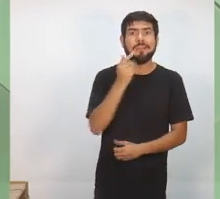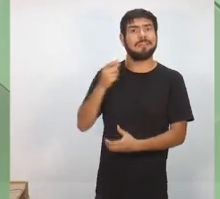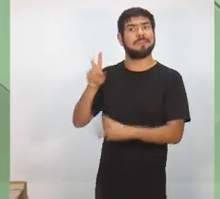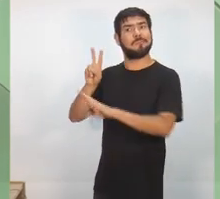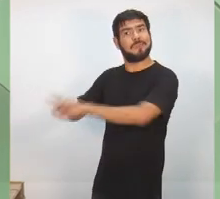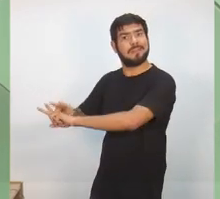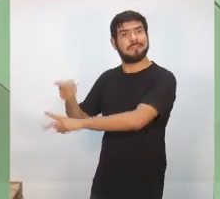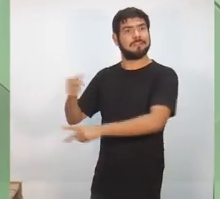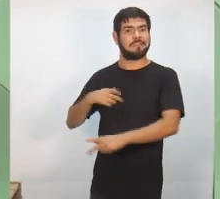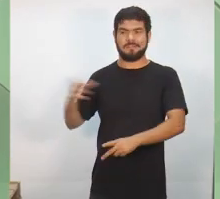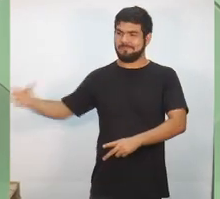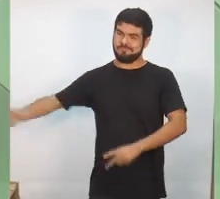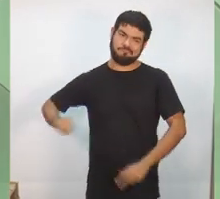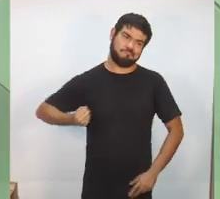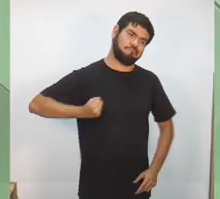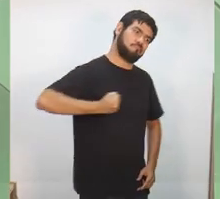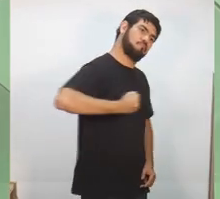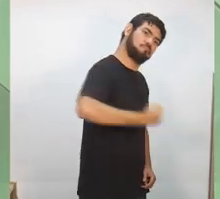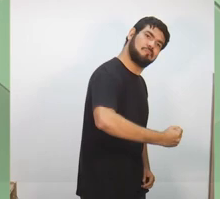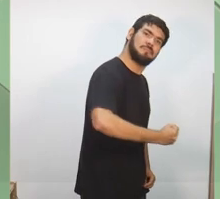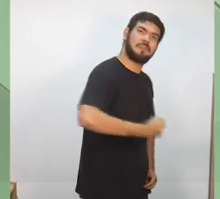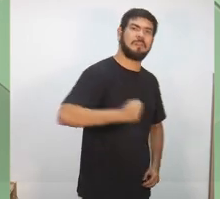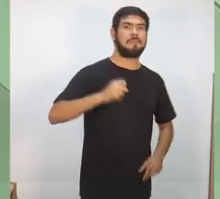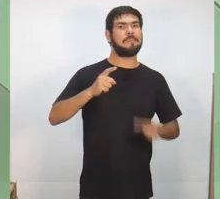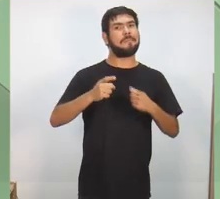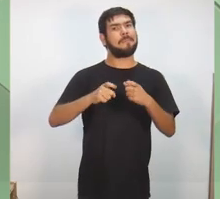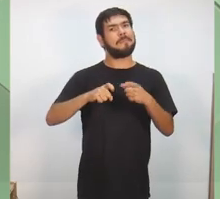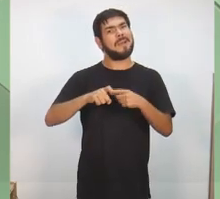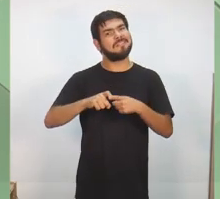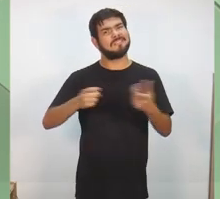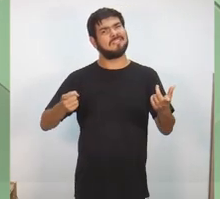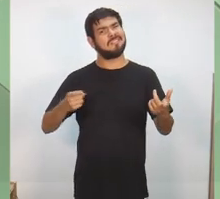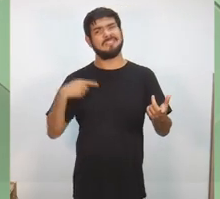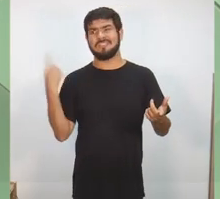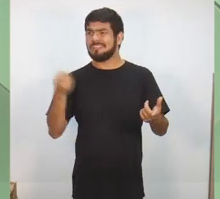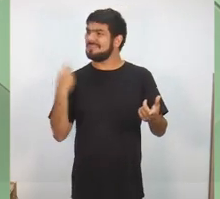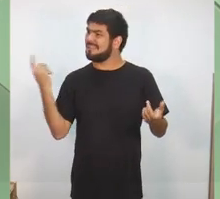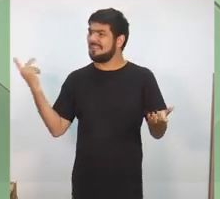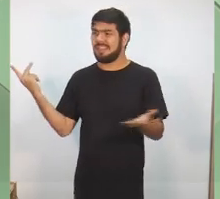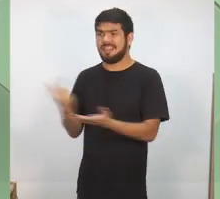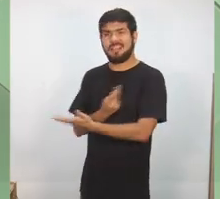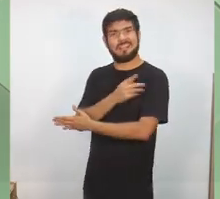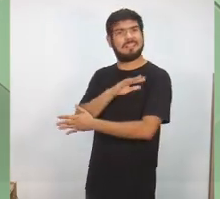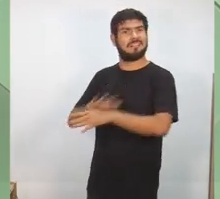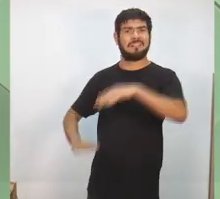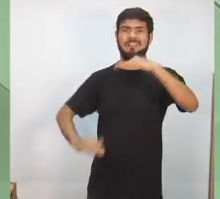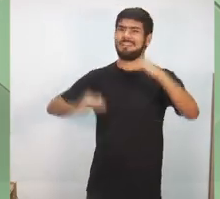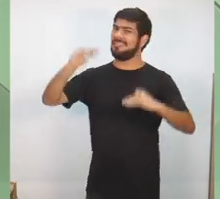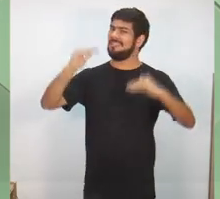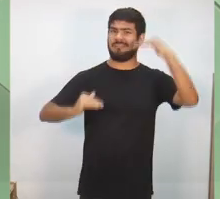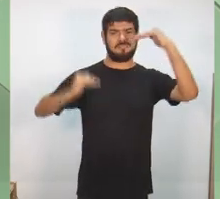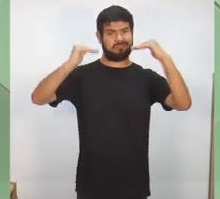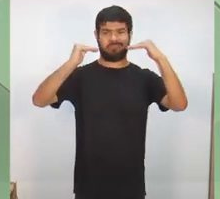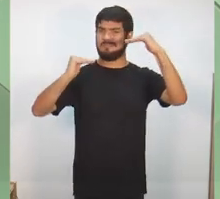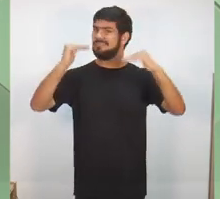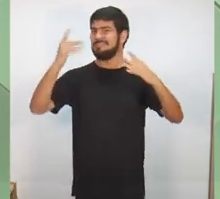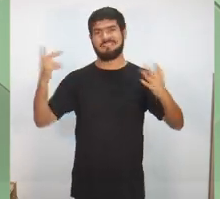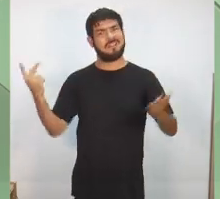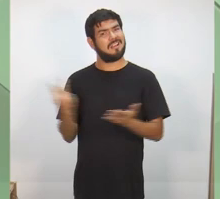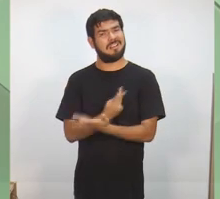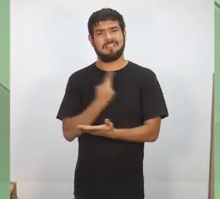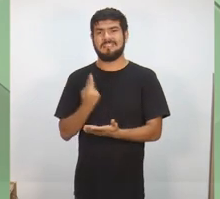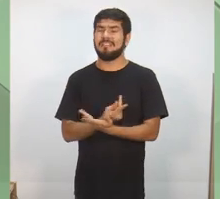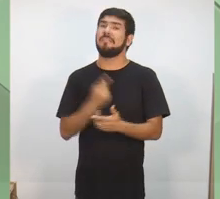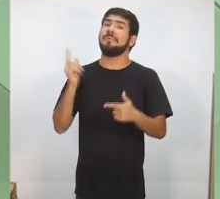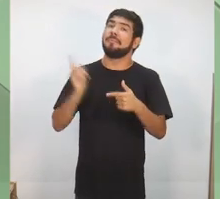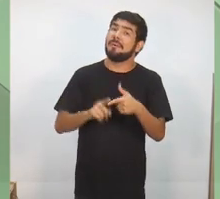levar preso para o médico. Nós precisamos corrigir essas desigualdades, nós precisamos corrigir essa situação,